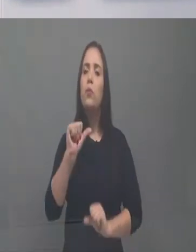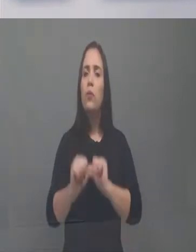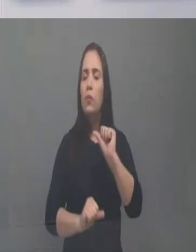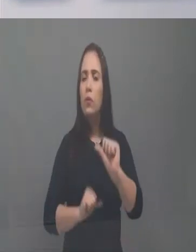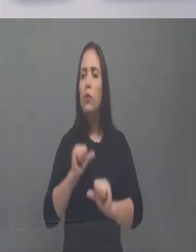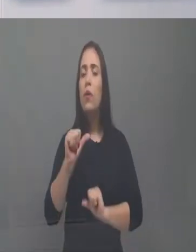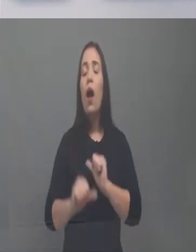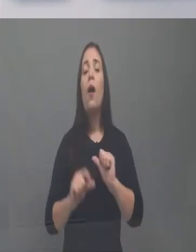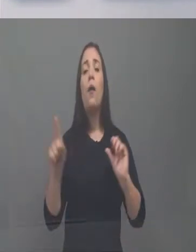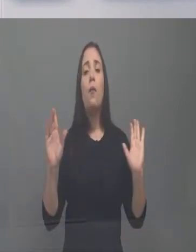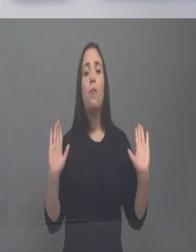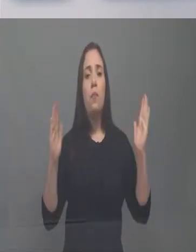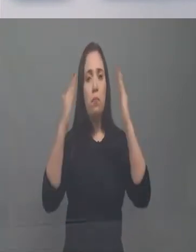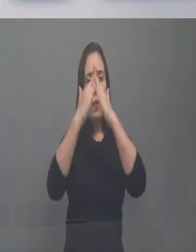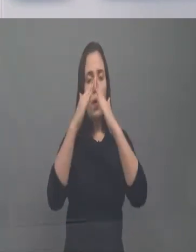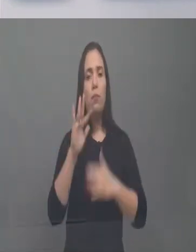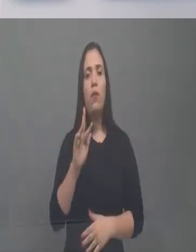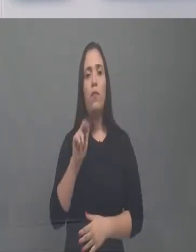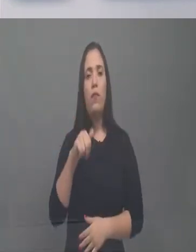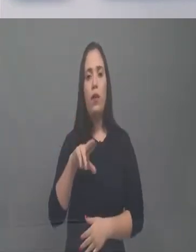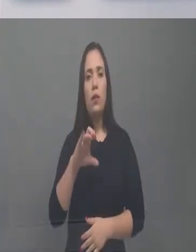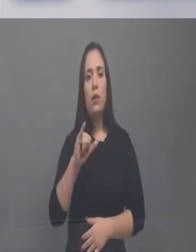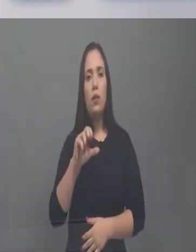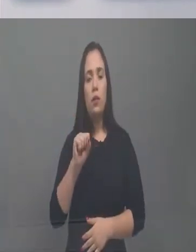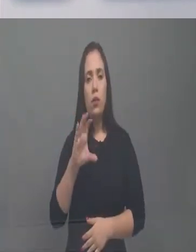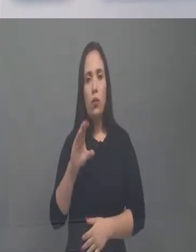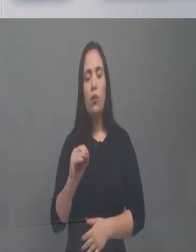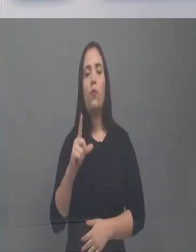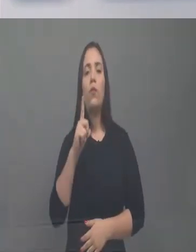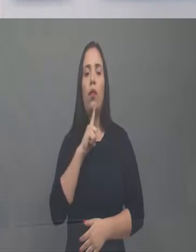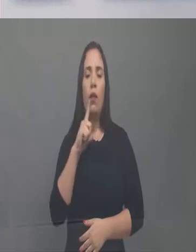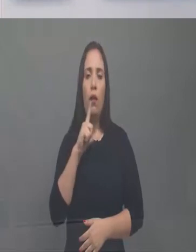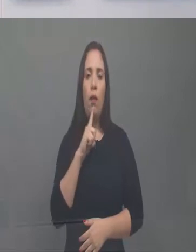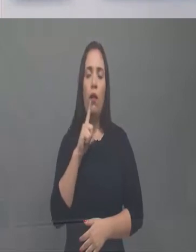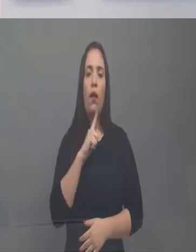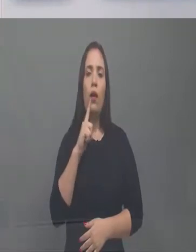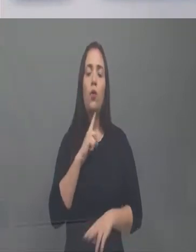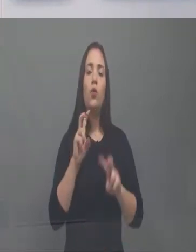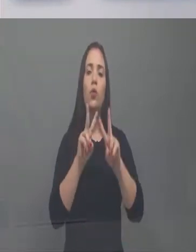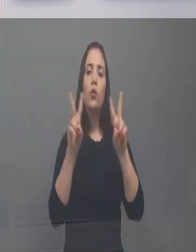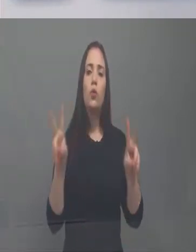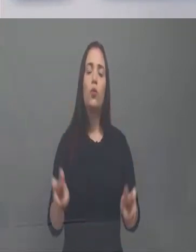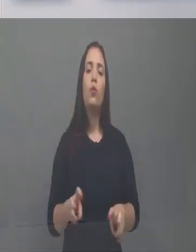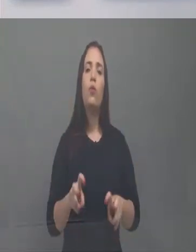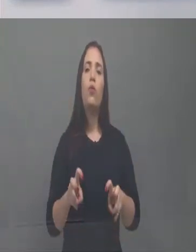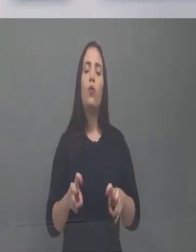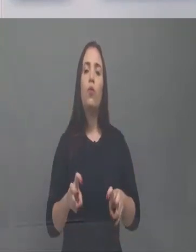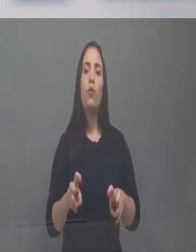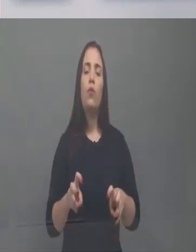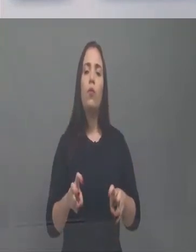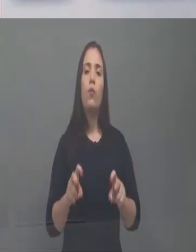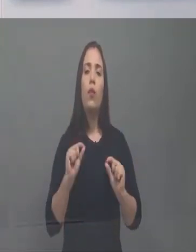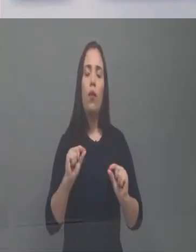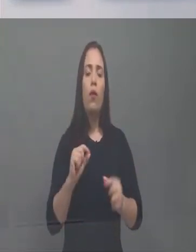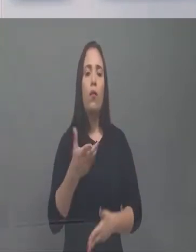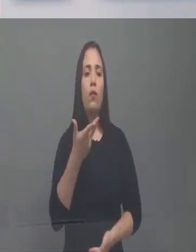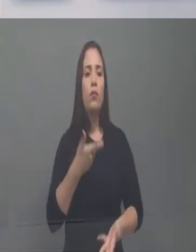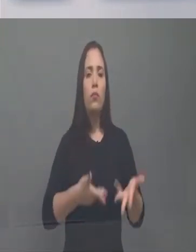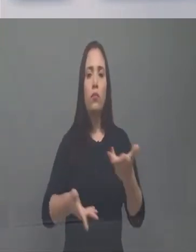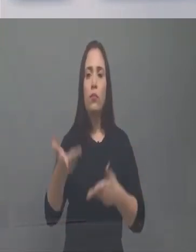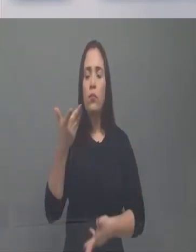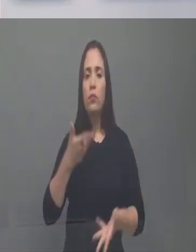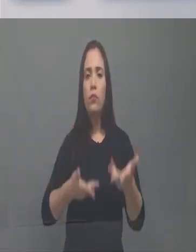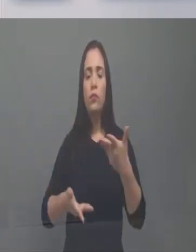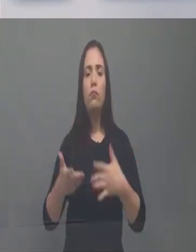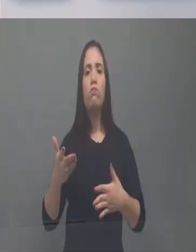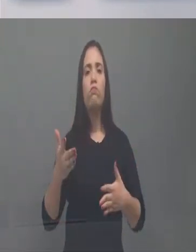Francisco, ele prega muito, ele prega muito esse convívio, essa confraternização entre as nações,